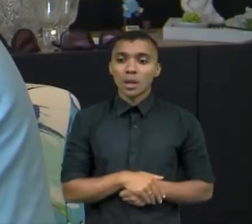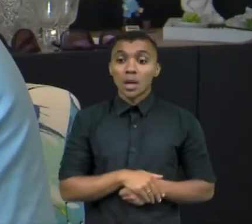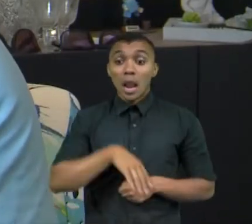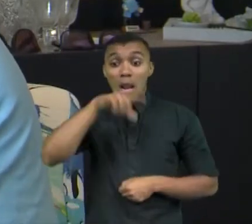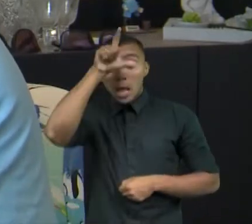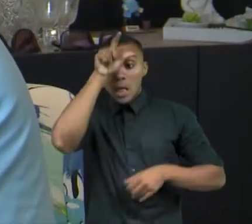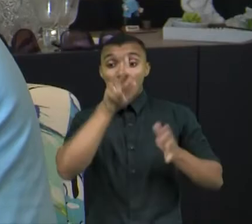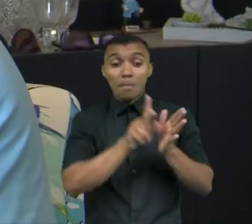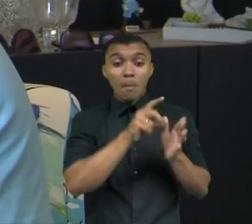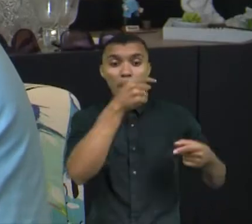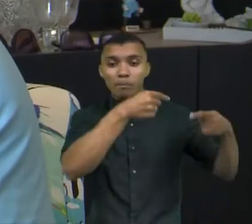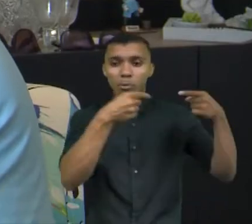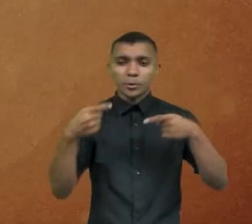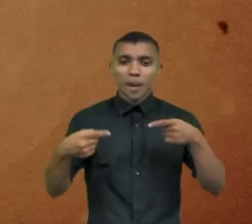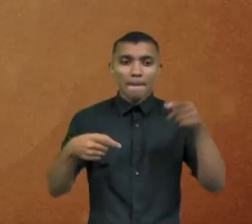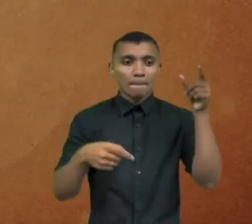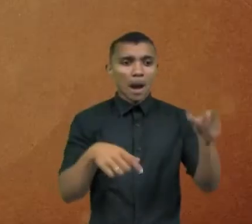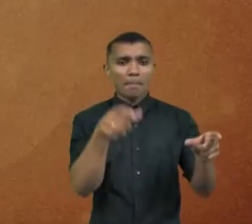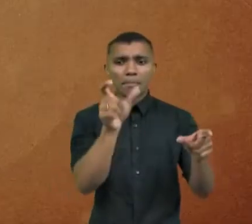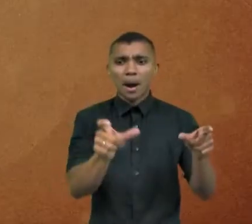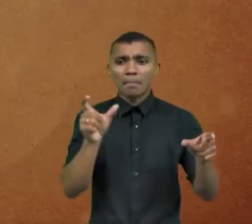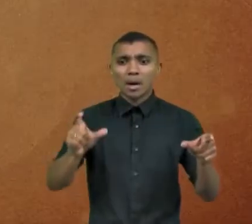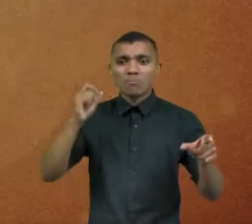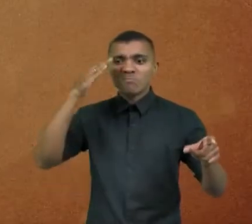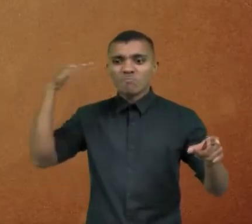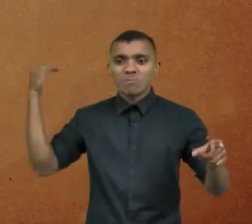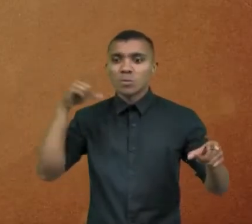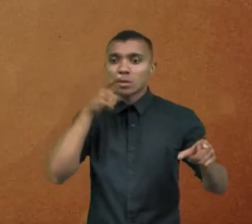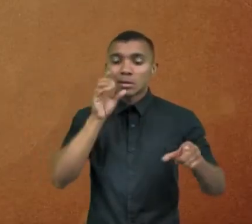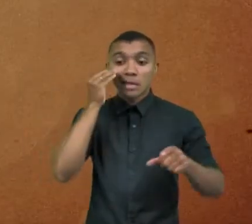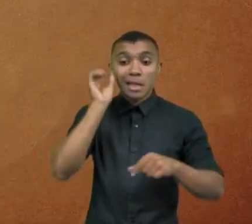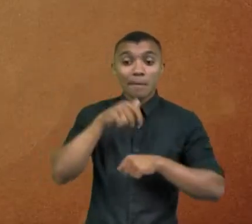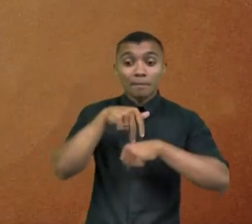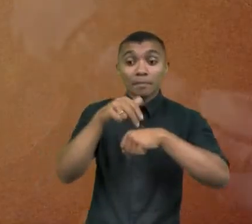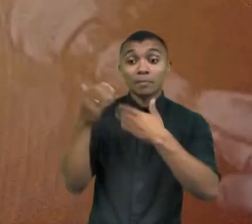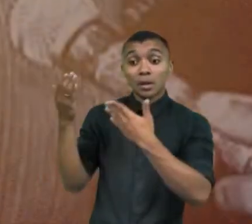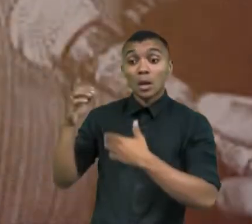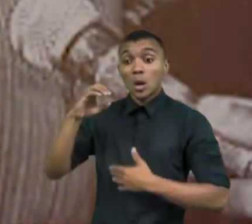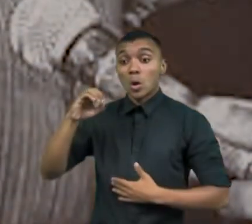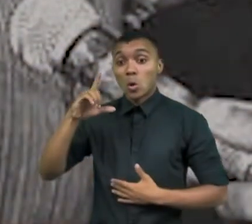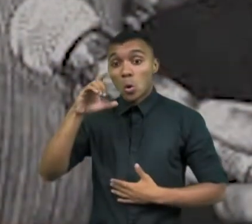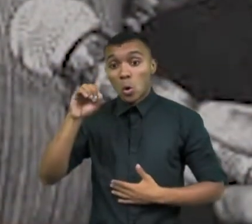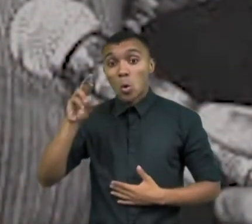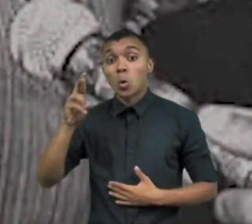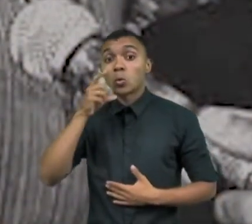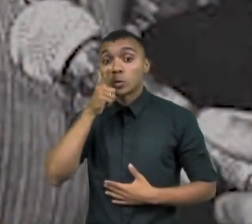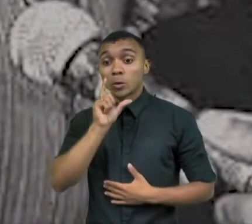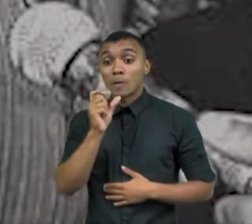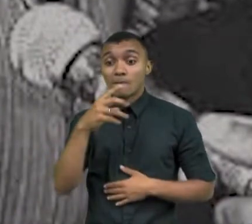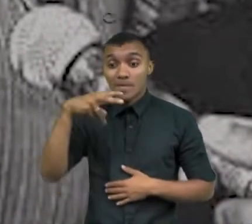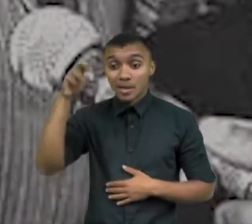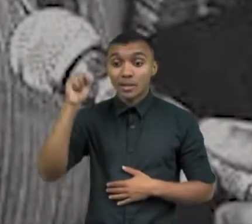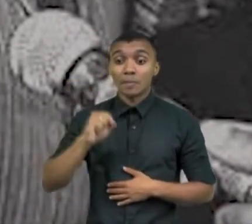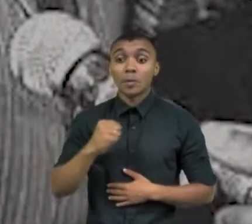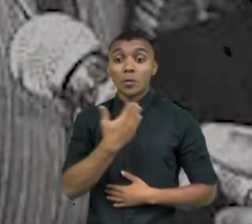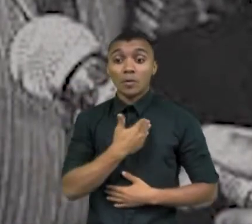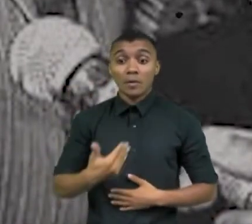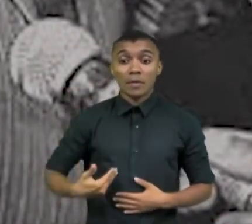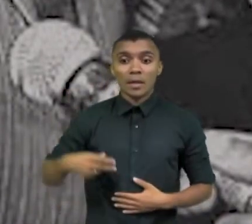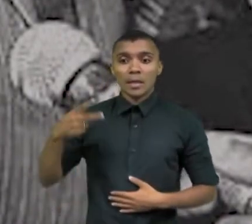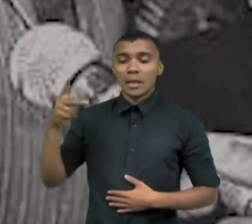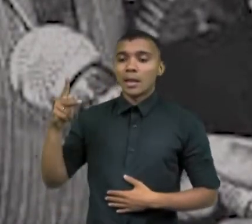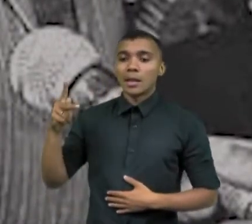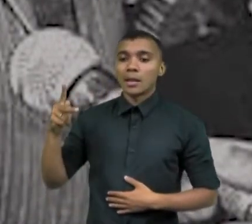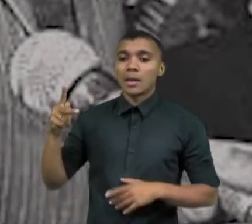conhecidos estão ali disputando. Collor venceu o segundo turno das eleições. Seu governo foi marcado pelo confisco do